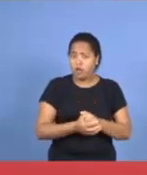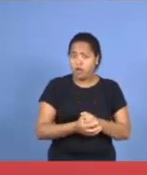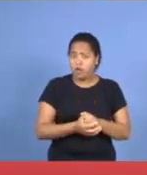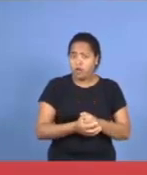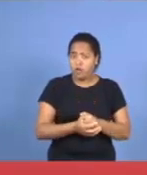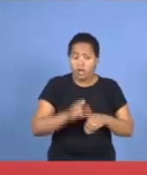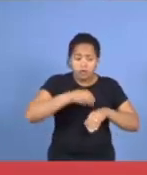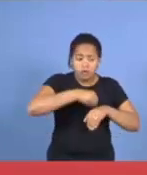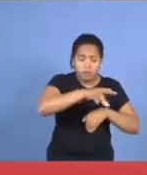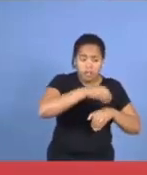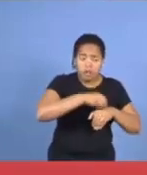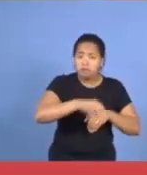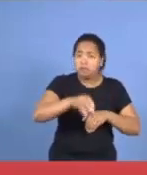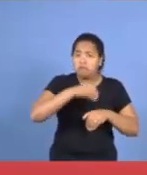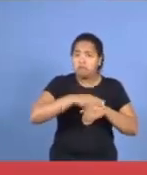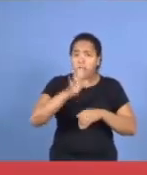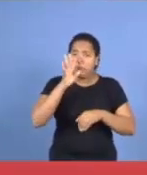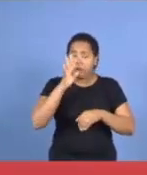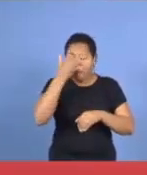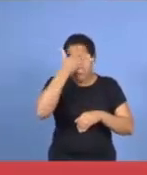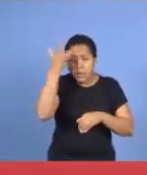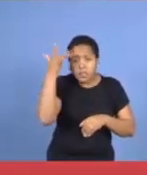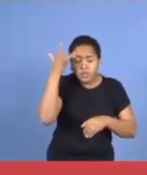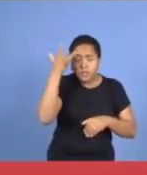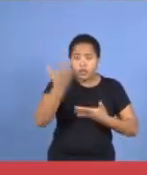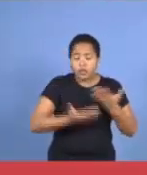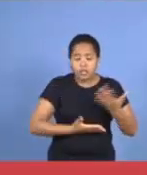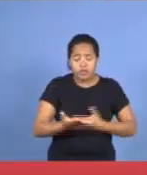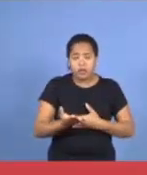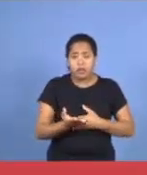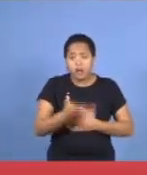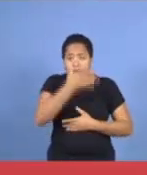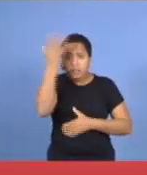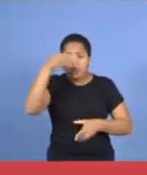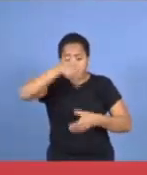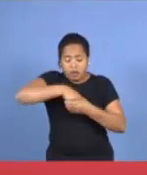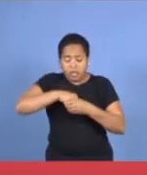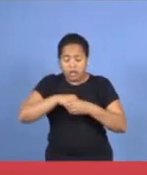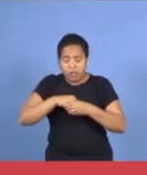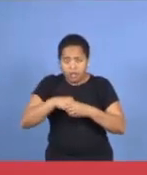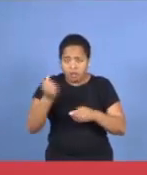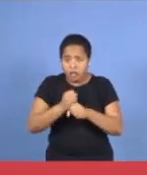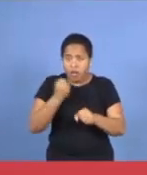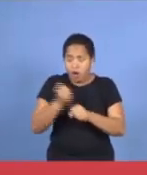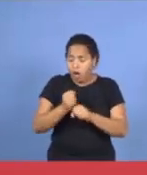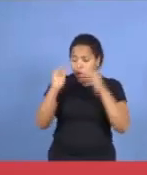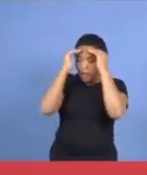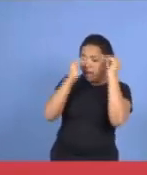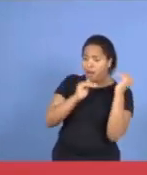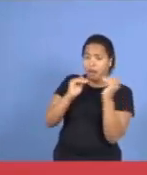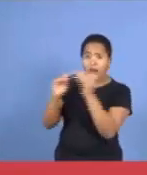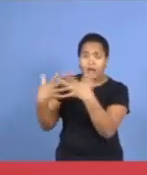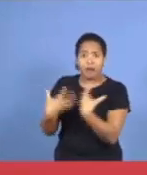ao Senhor, e os que estão dentro, dando atenção, esse pessoal que não tem nada na cabeça,